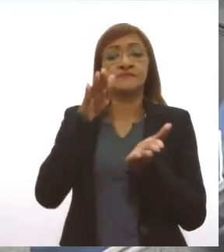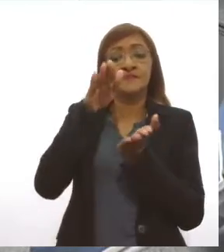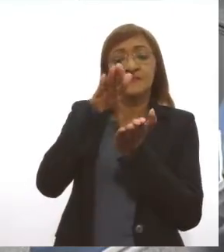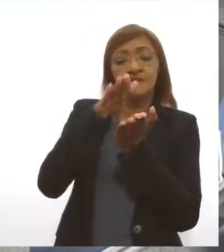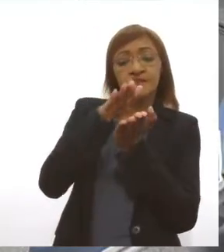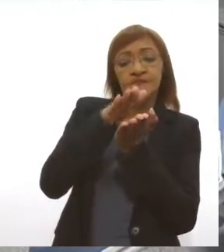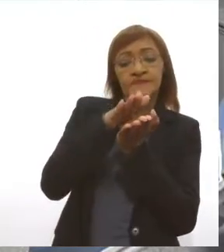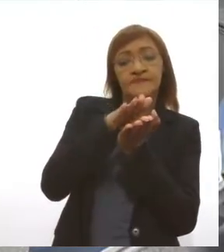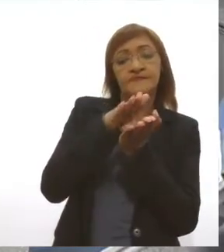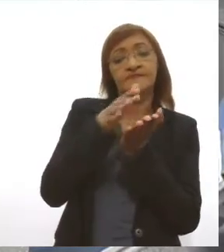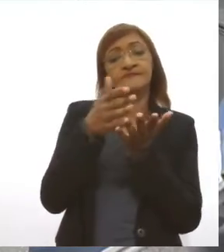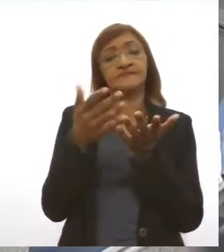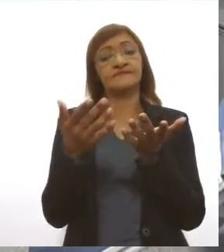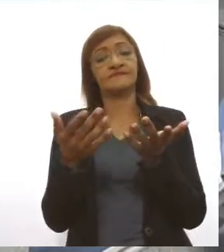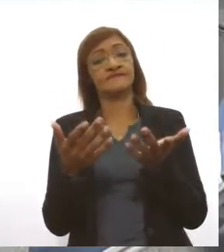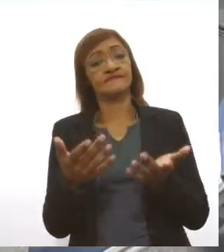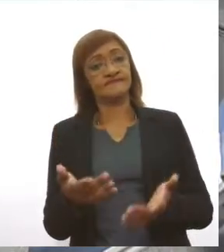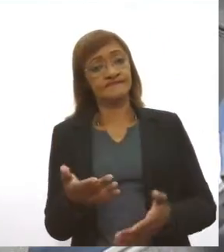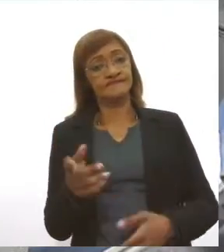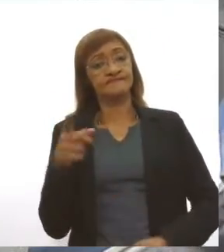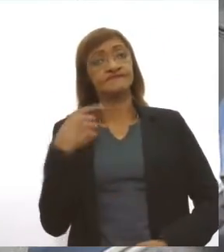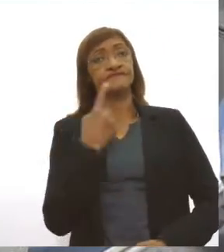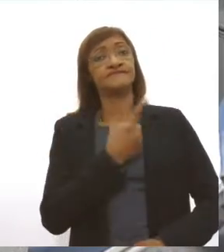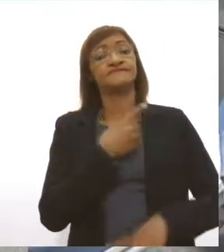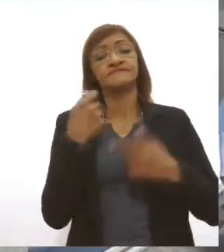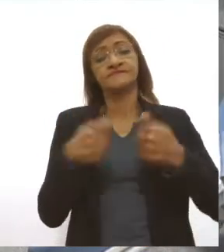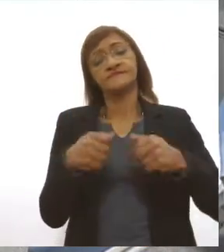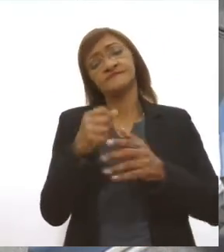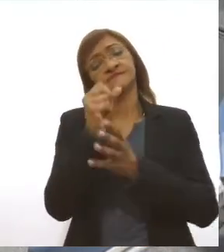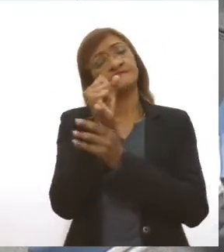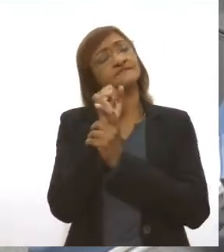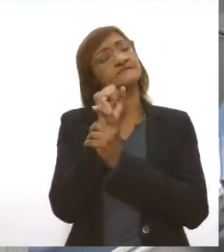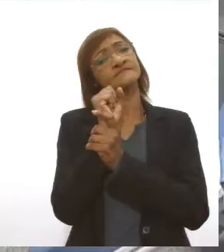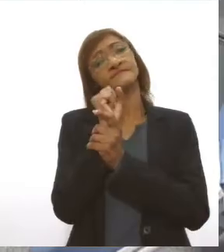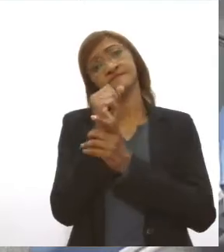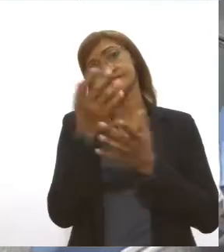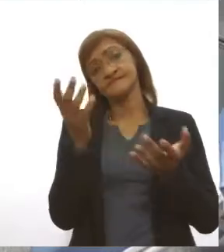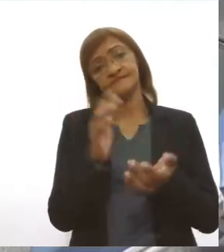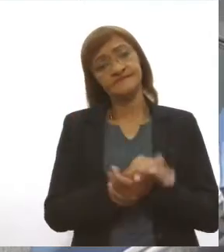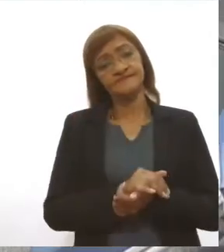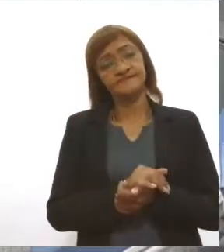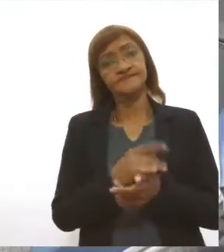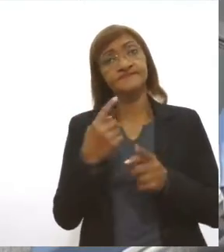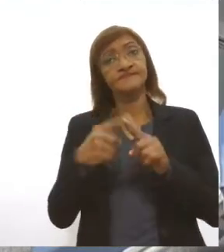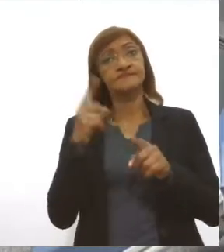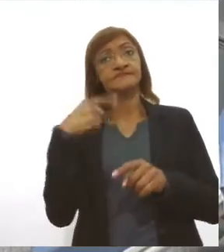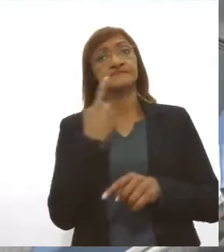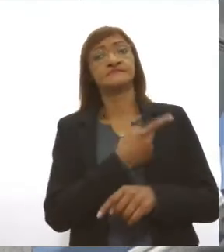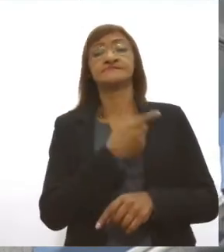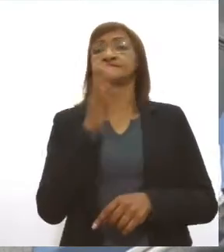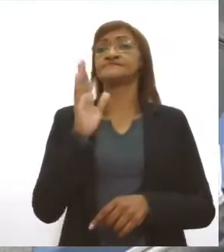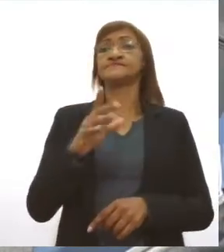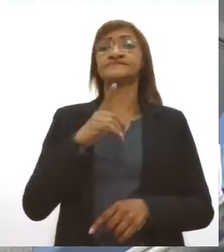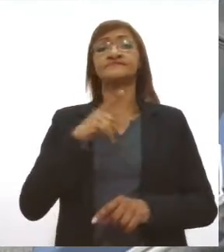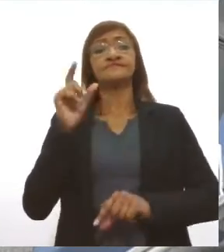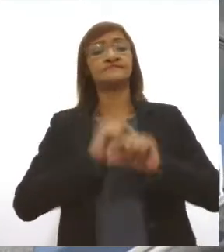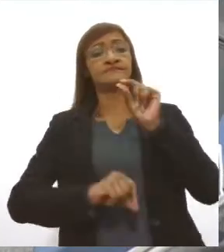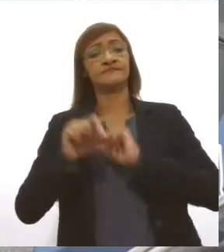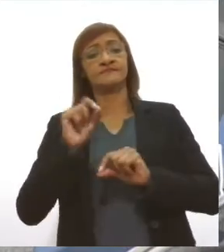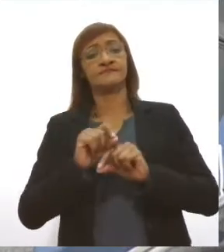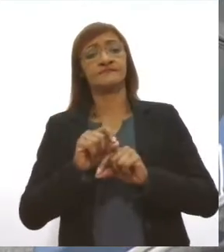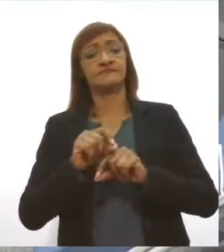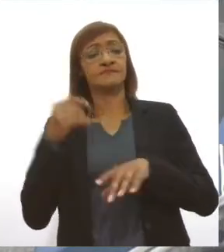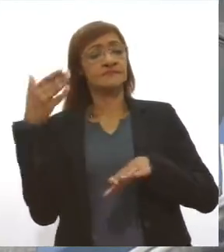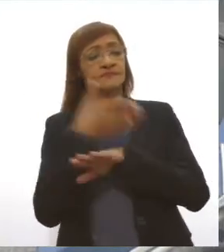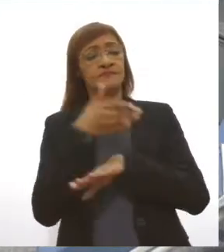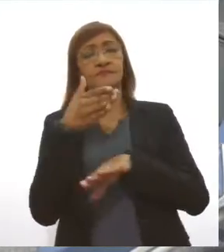adequado para que a gente tenha uma margem de segurança e atenda a essa outra demanda, porque nós já temos uma demanda que ela é frequente,